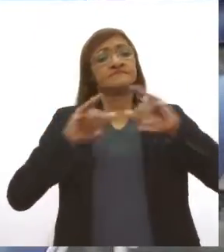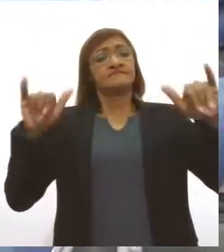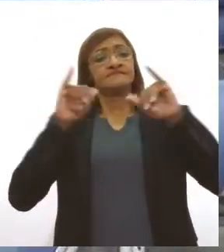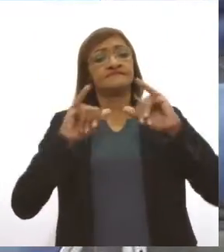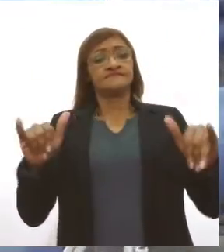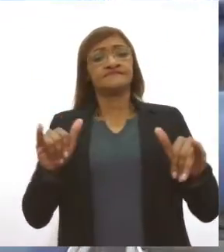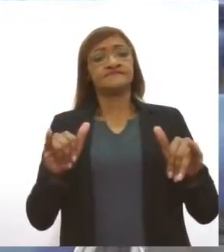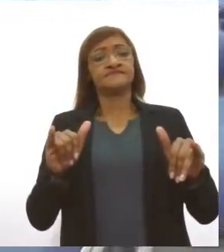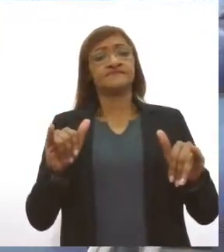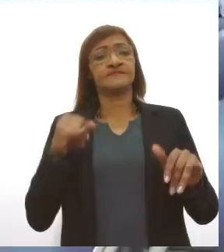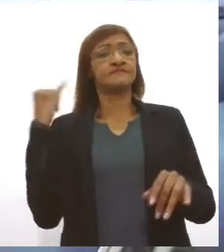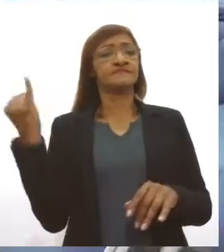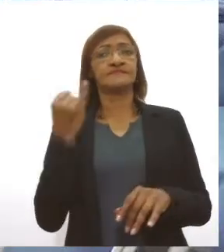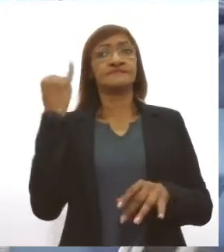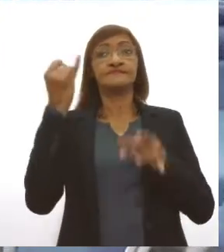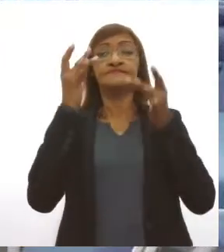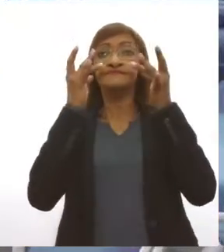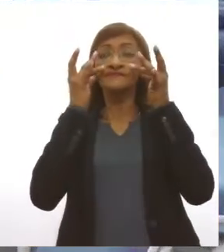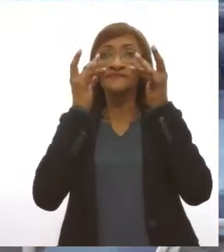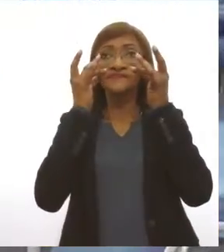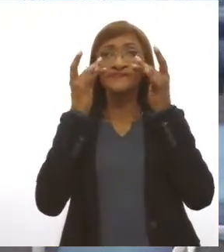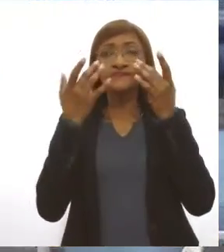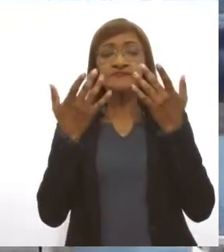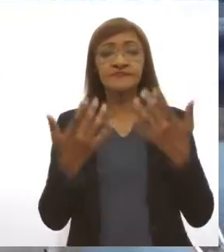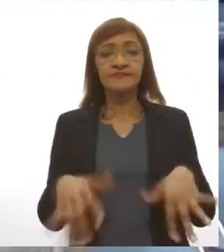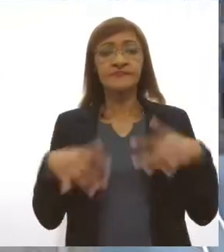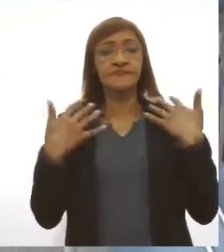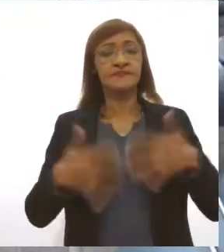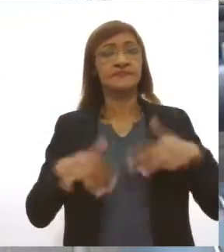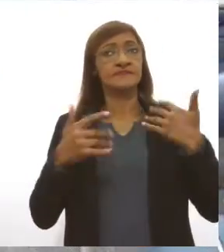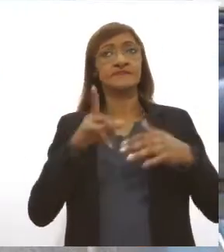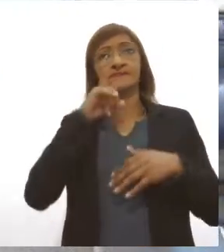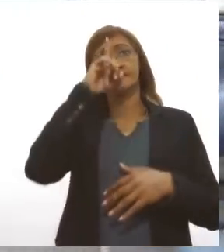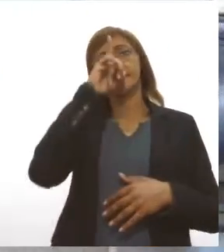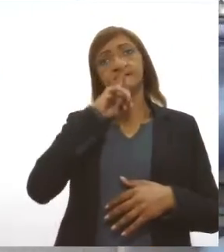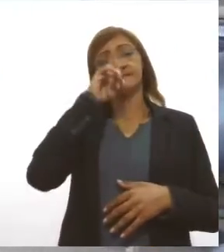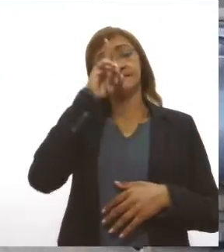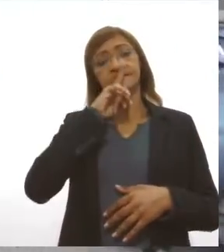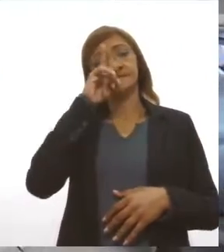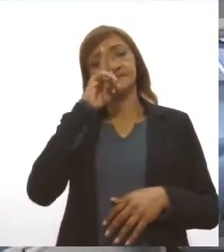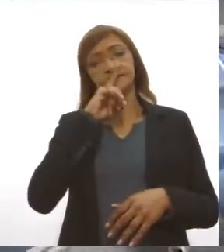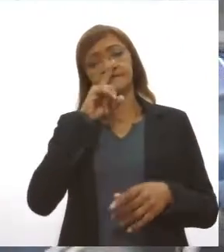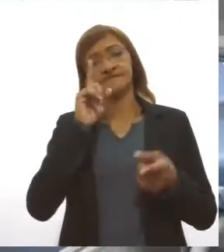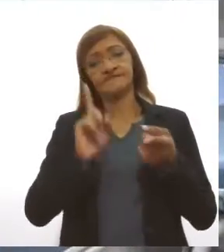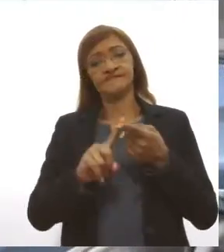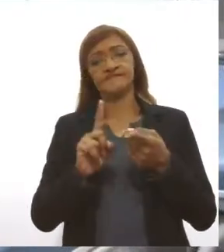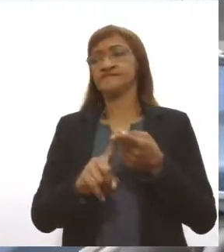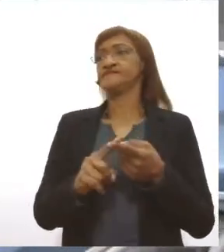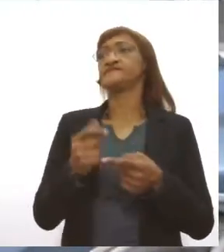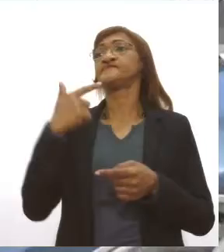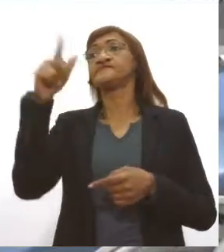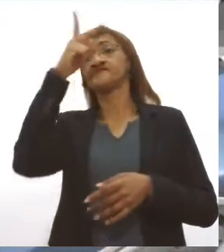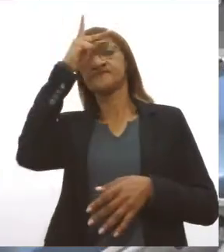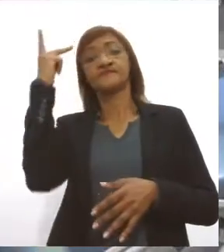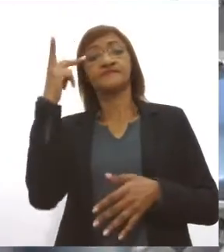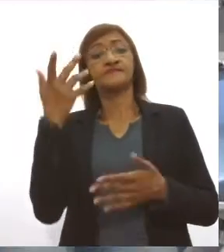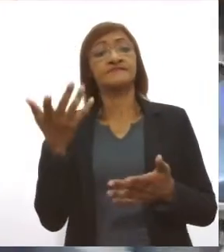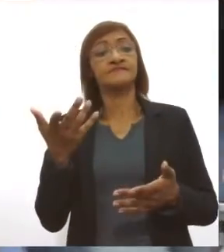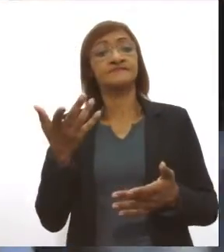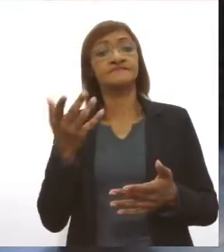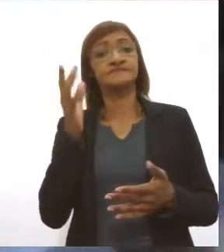atentas para o perigo que elas estão correndo e para que elas estão colocando outras pessoas. Então,